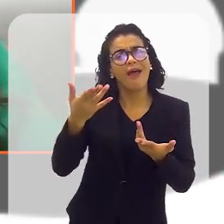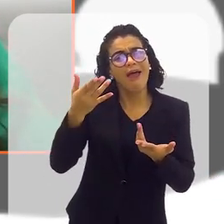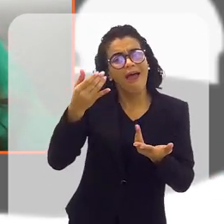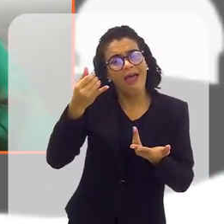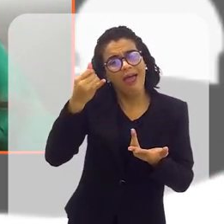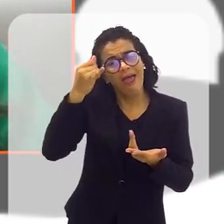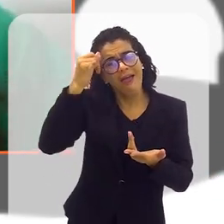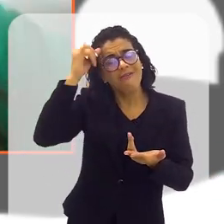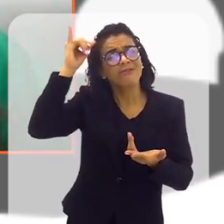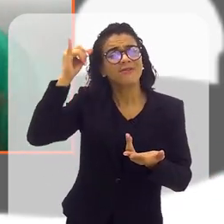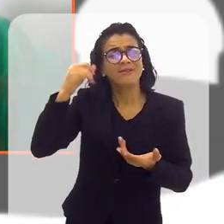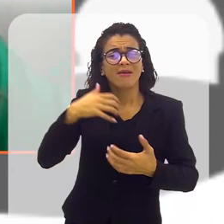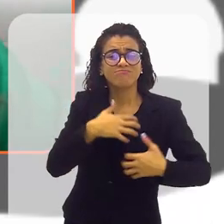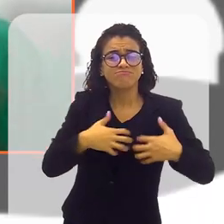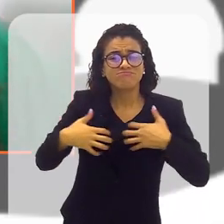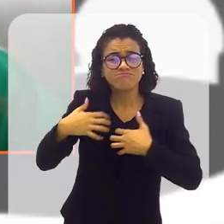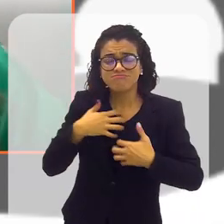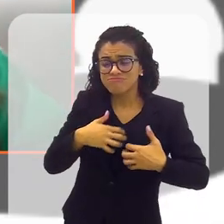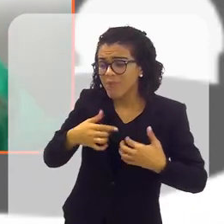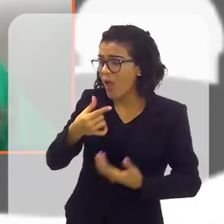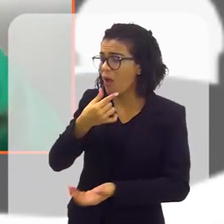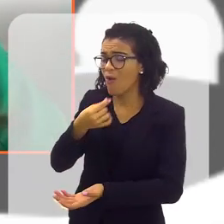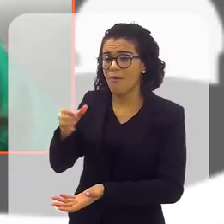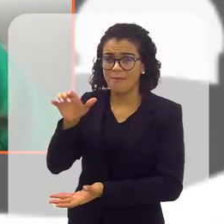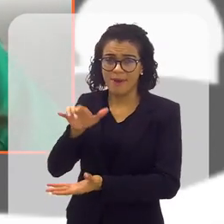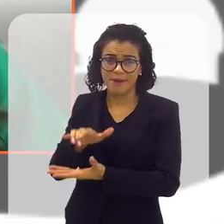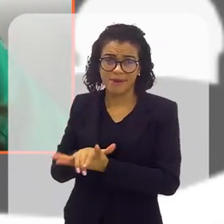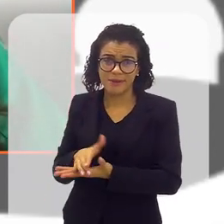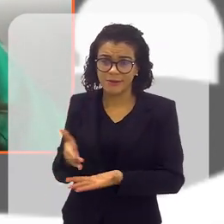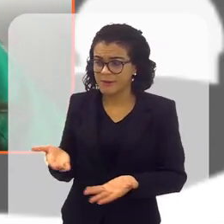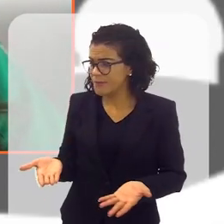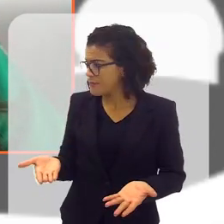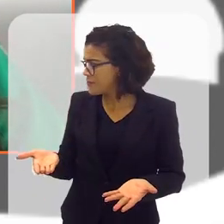deixar esse padrão de vida, para não...